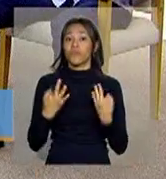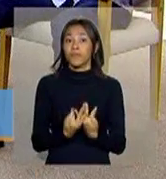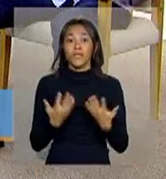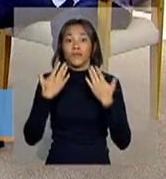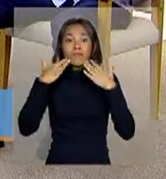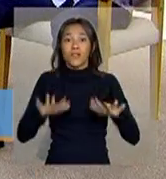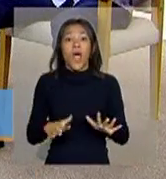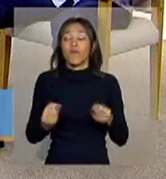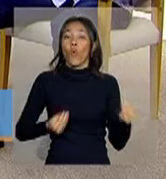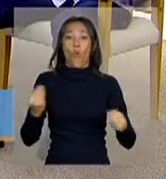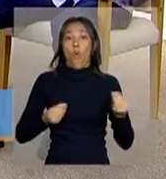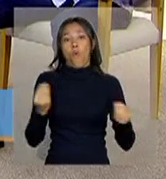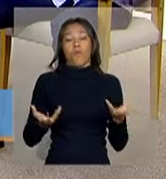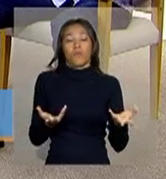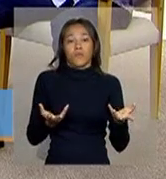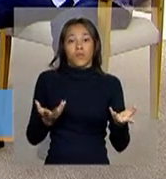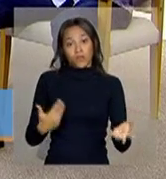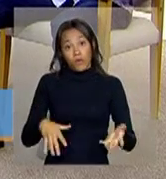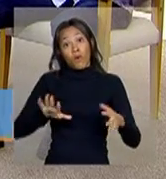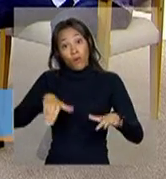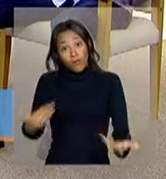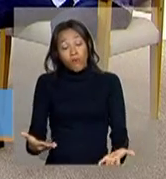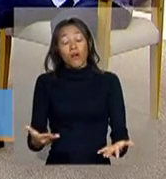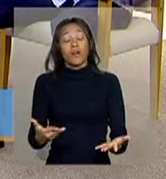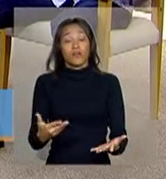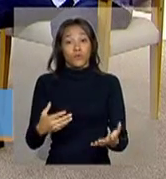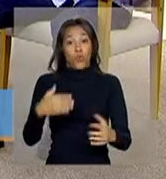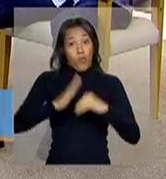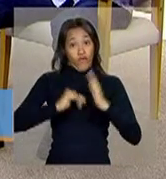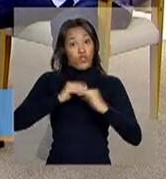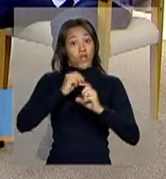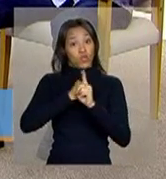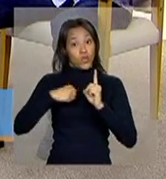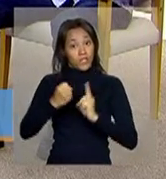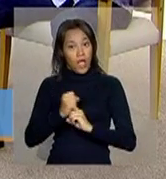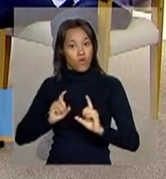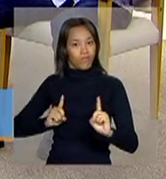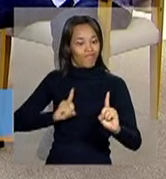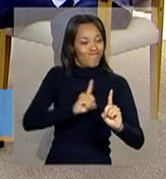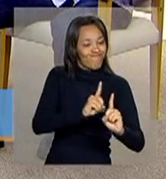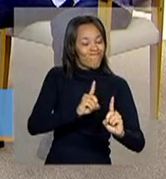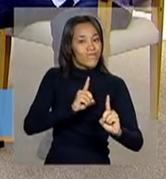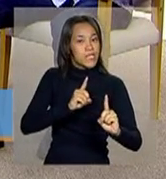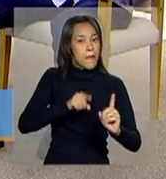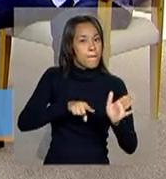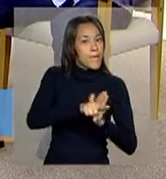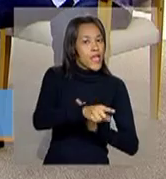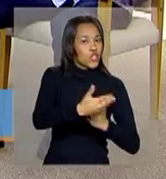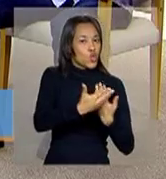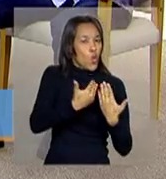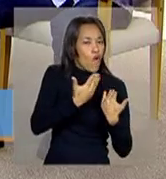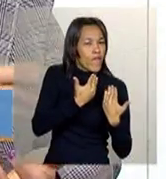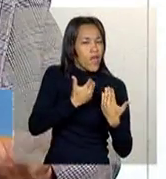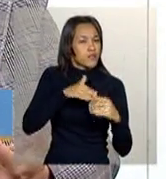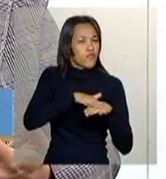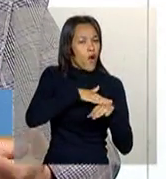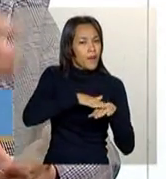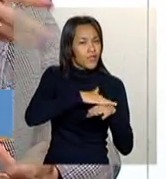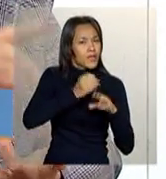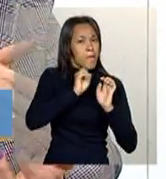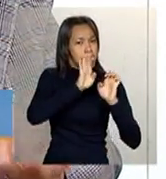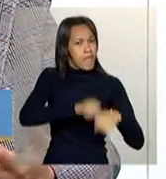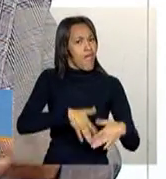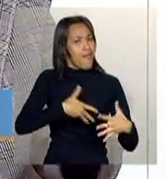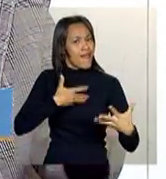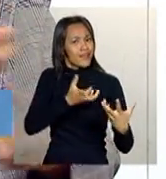perdeu os vínculos familiares. Quando a assistência social atua e aproxima essa pessoa do seu vínculo e tudo é muito bem recebido,